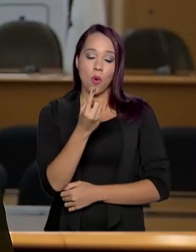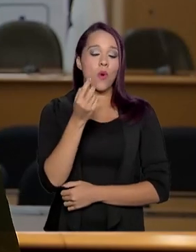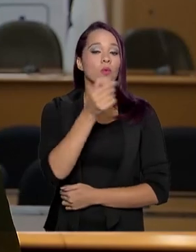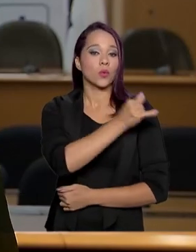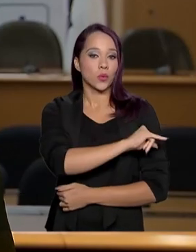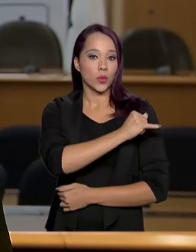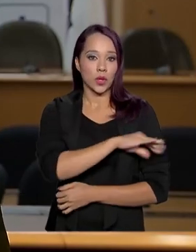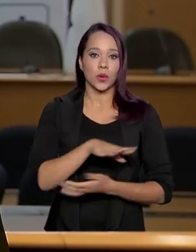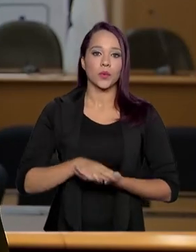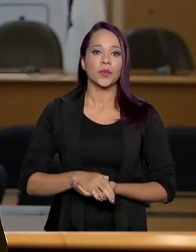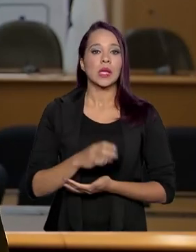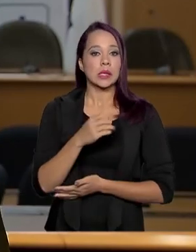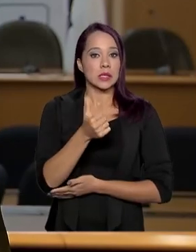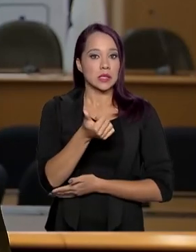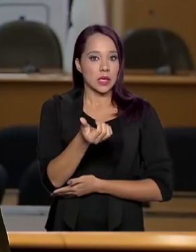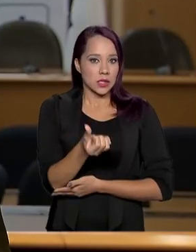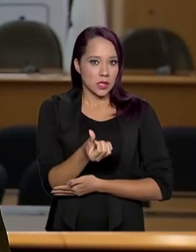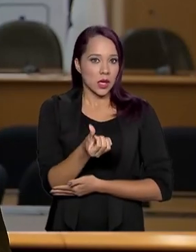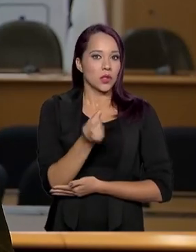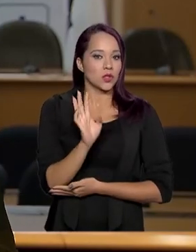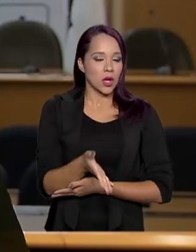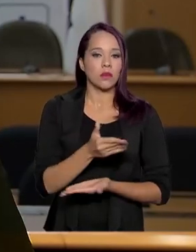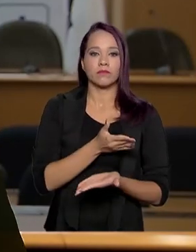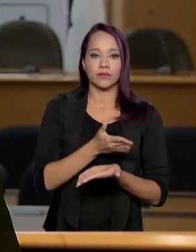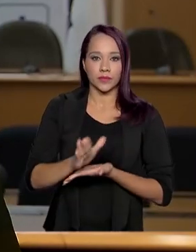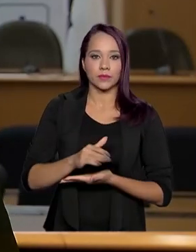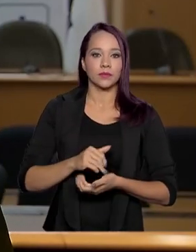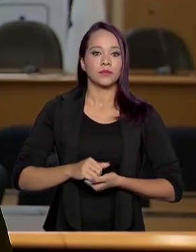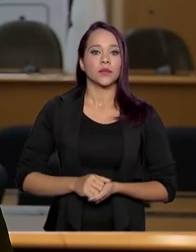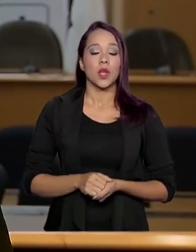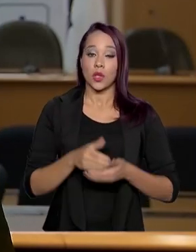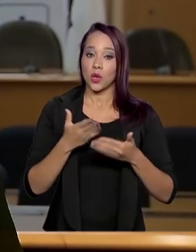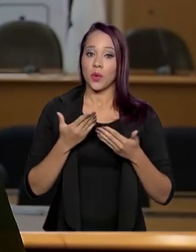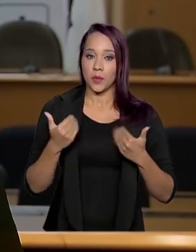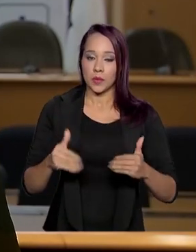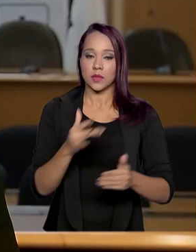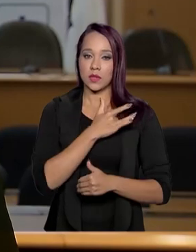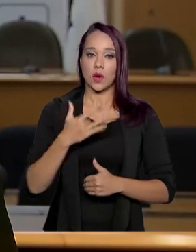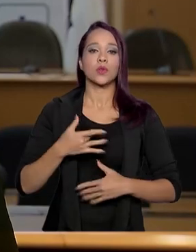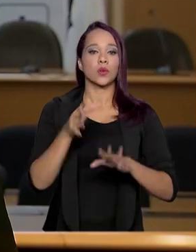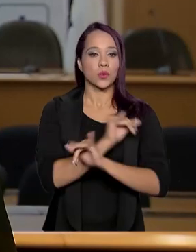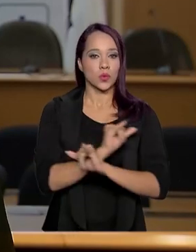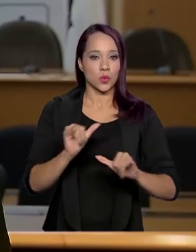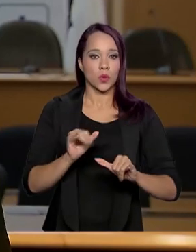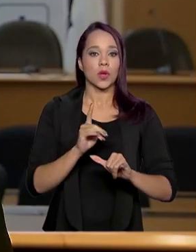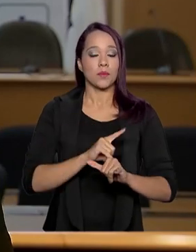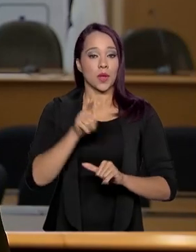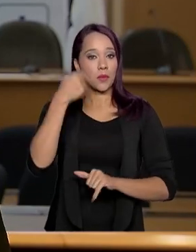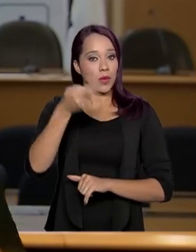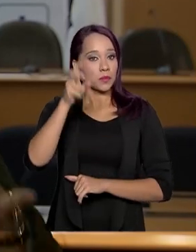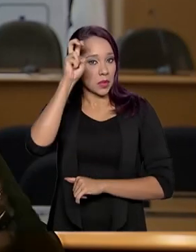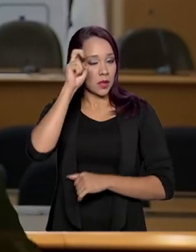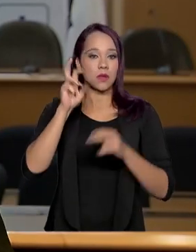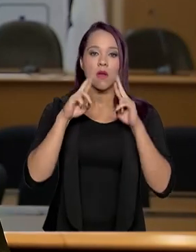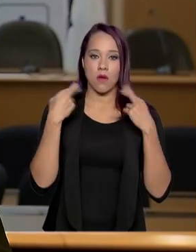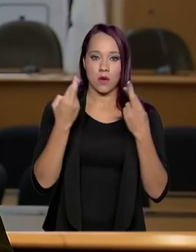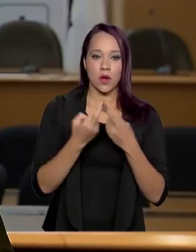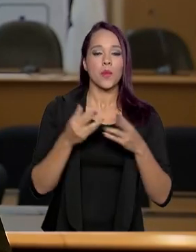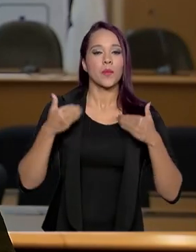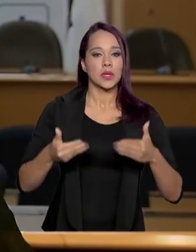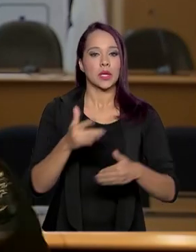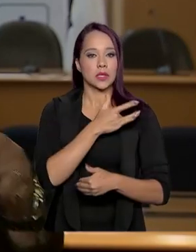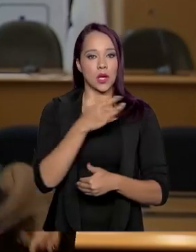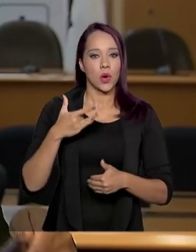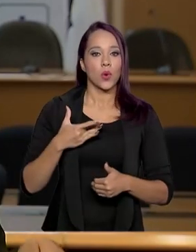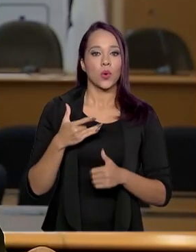Rio de Janeiro. 16 casos foram descartados. E o Ministério da Saúde anunciou que vai fazer uma reunião na próxima quinta-feira entre o Ministério